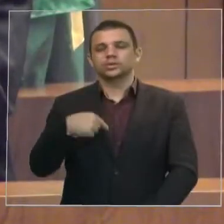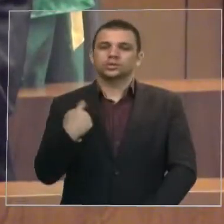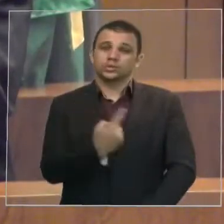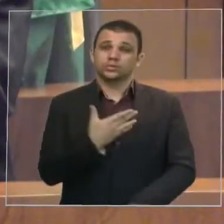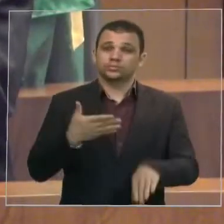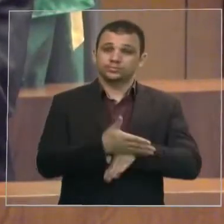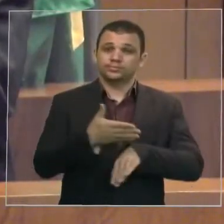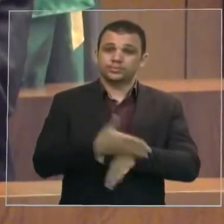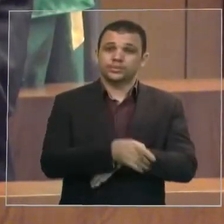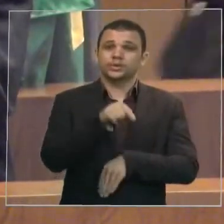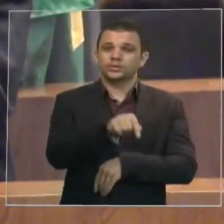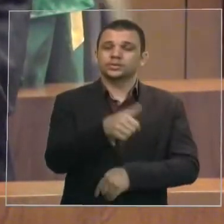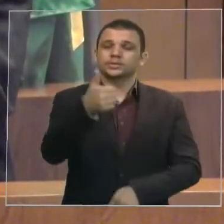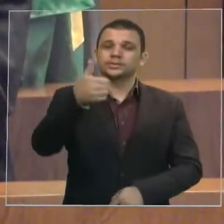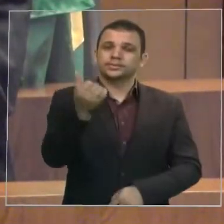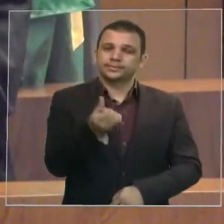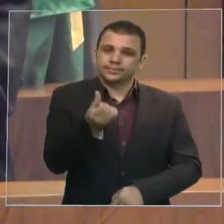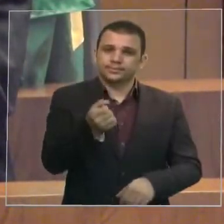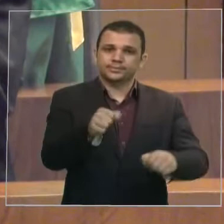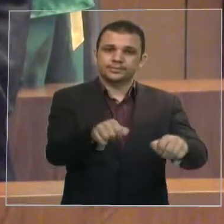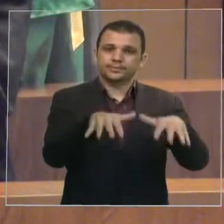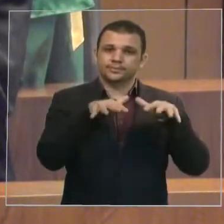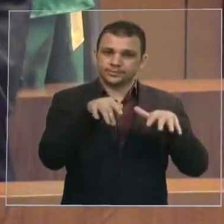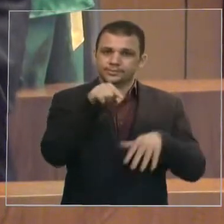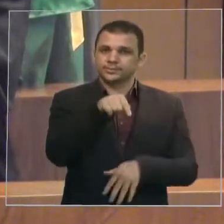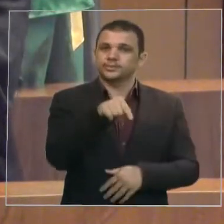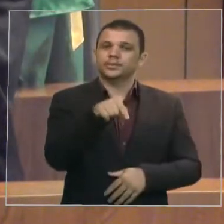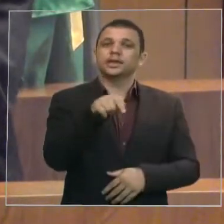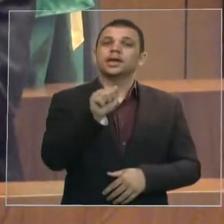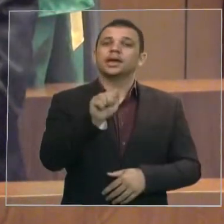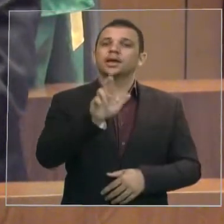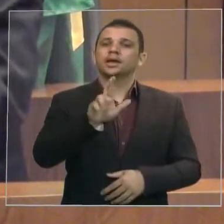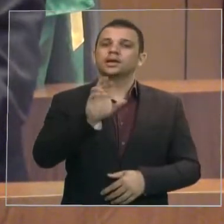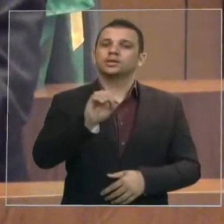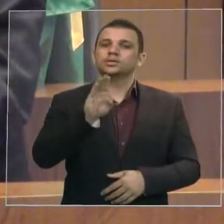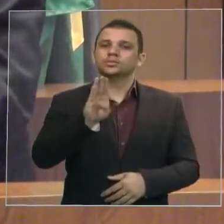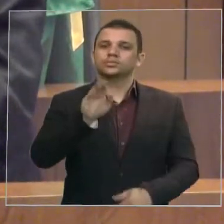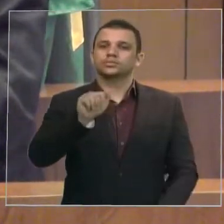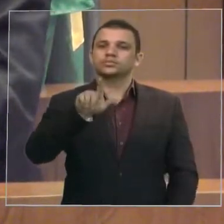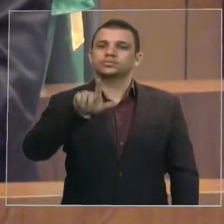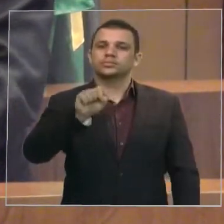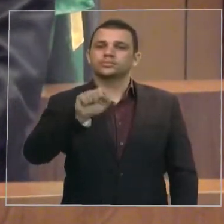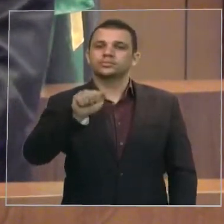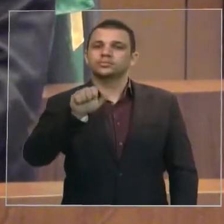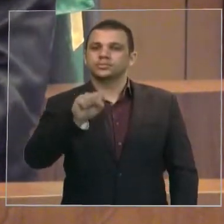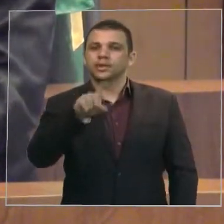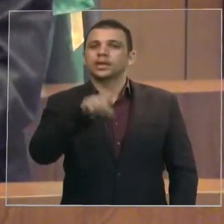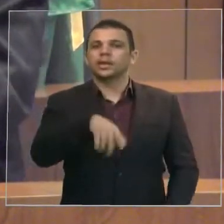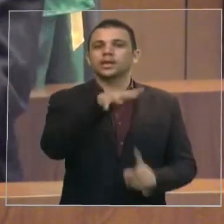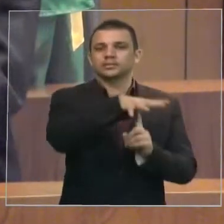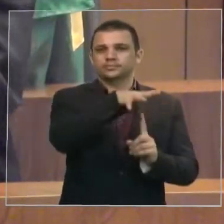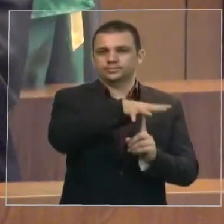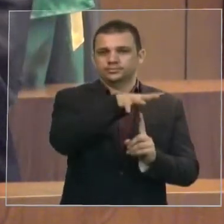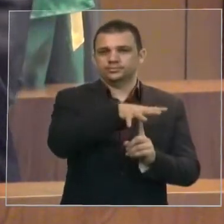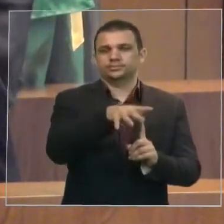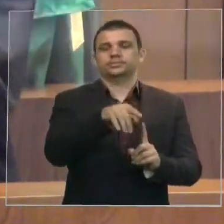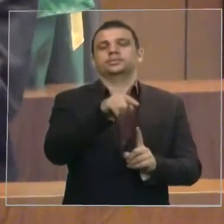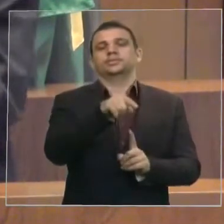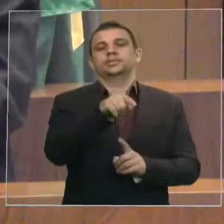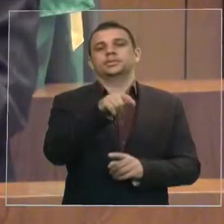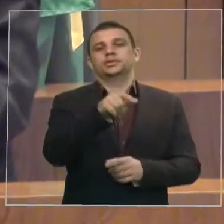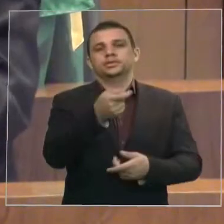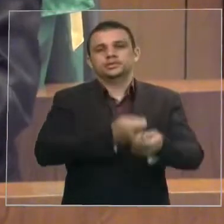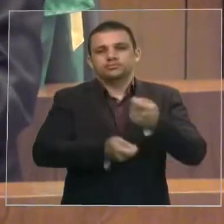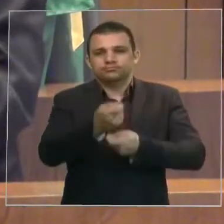16ª edição do Agrobalsas, que é a maior feira de agronegócios do Maranhão. Fiz